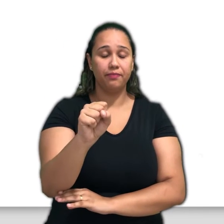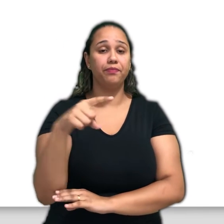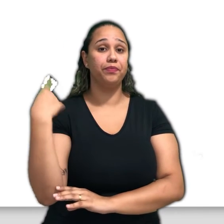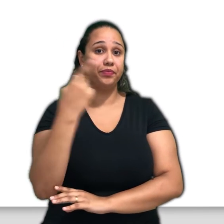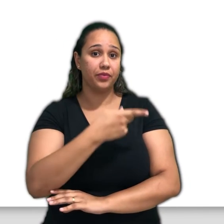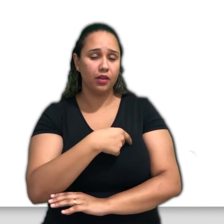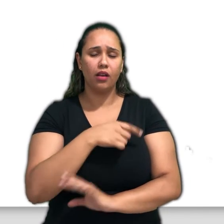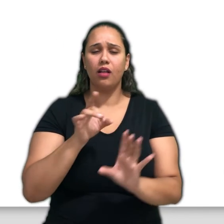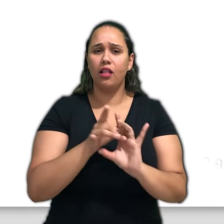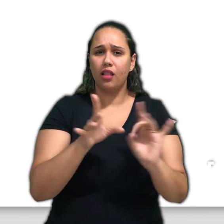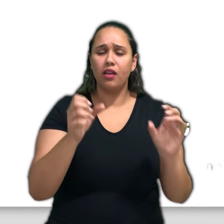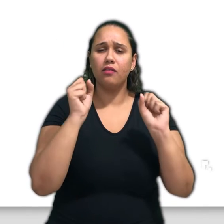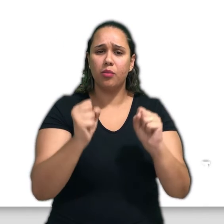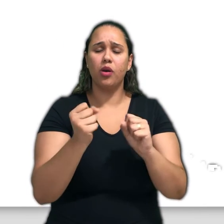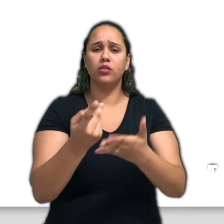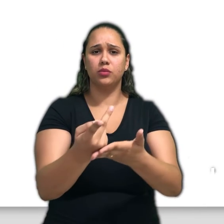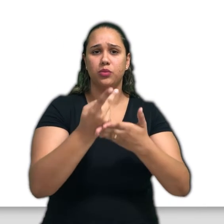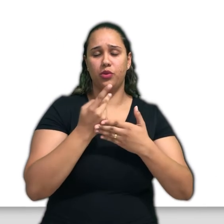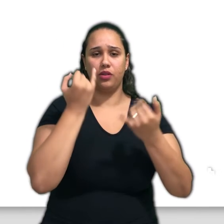Acompanhe o nosso Instagram.